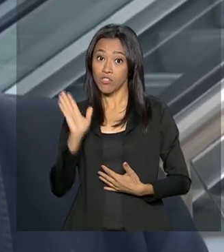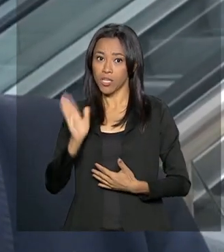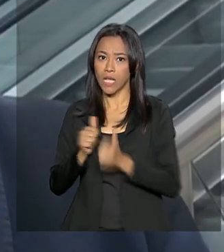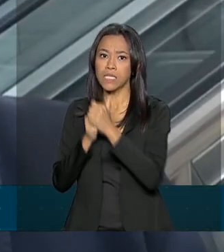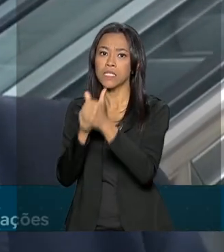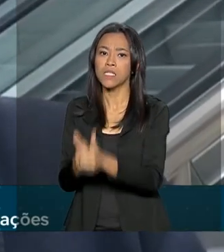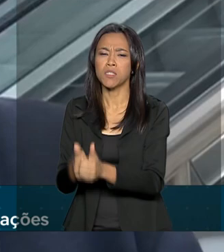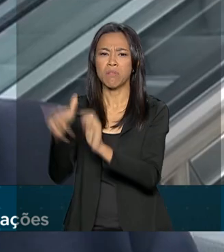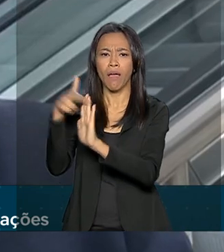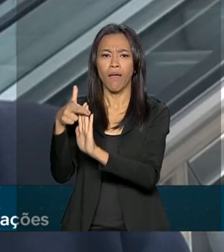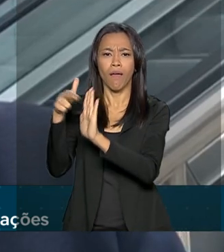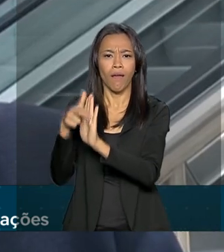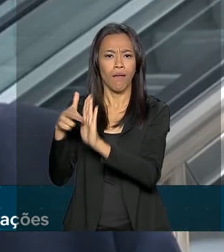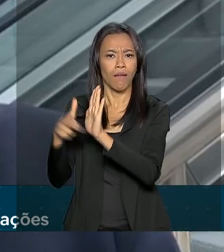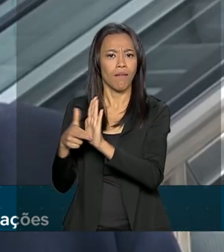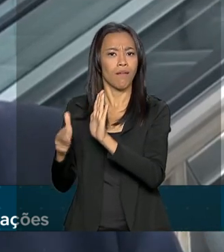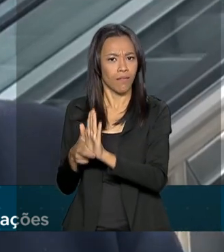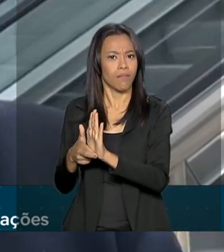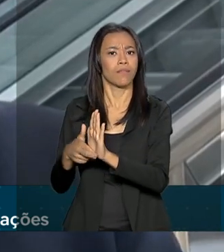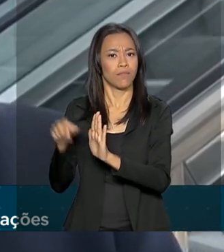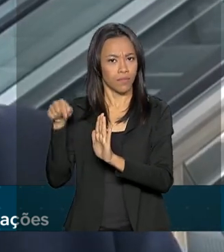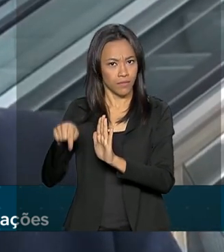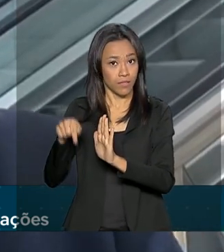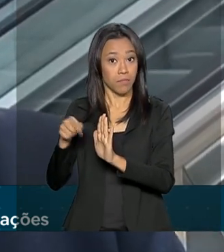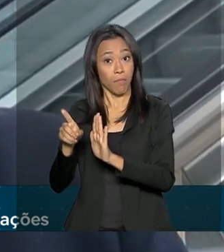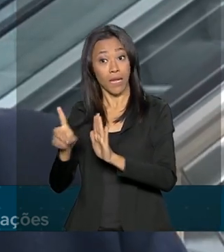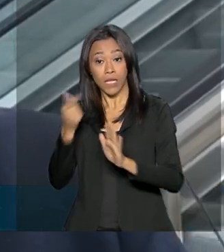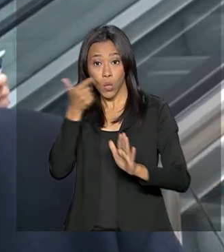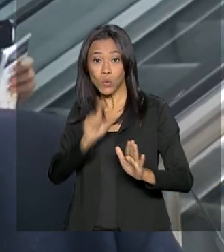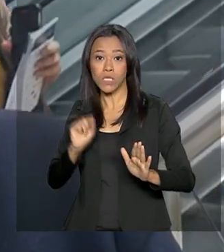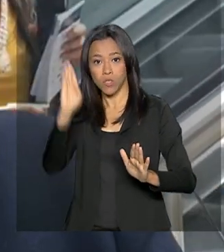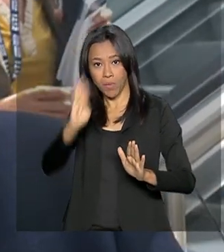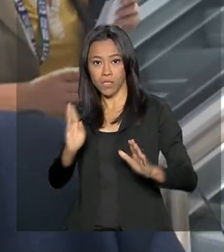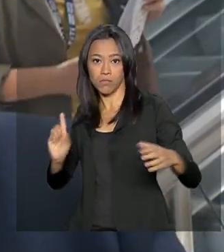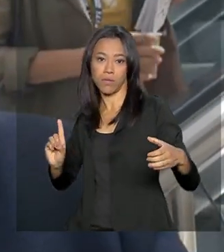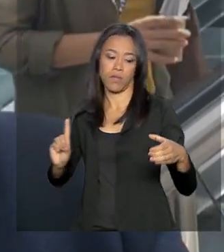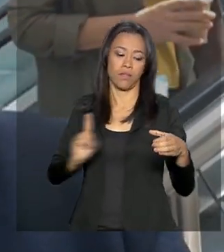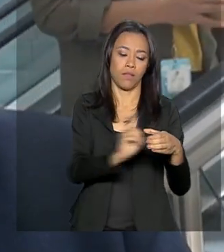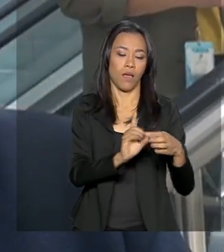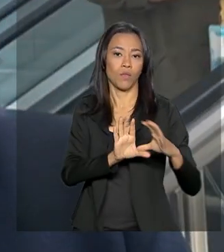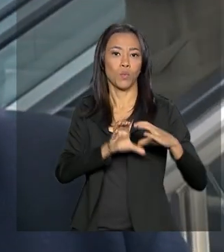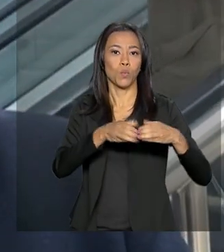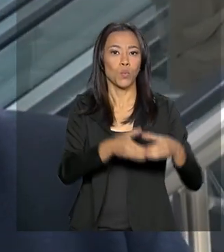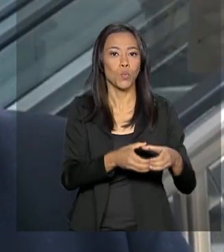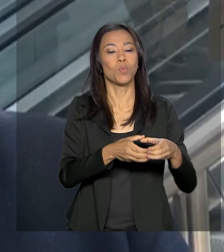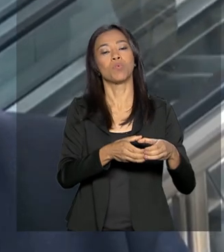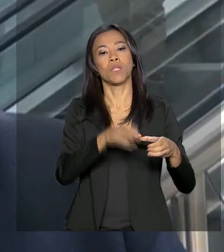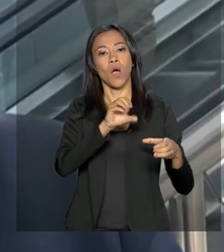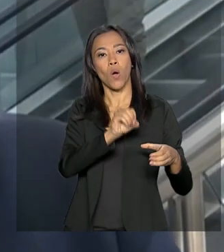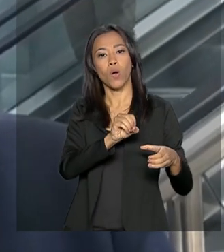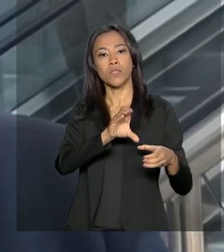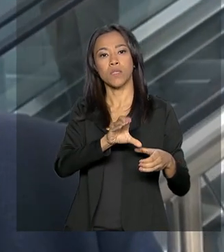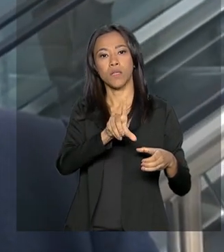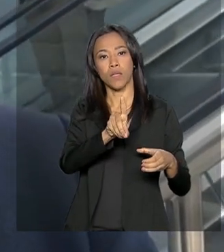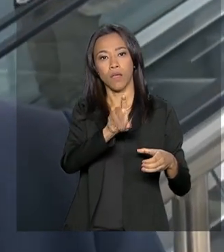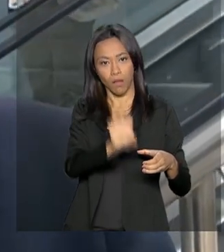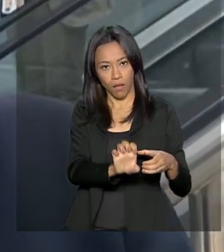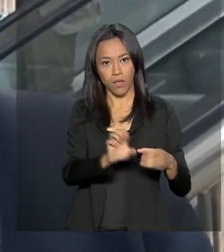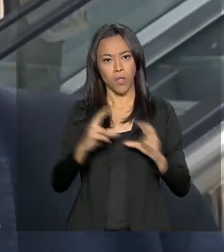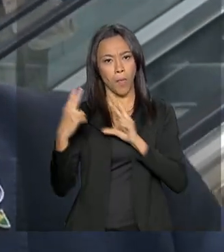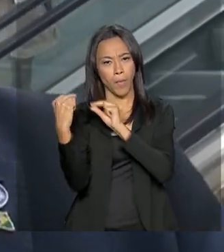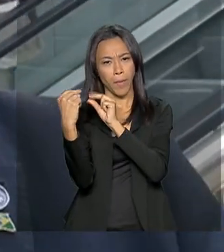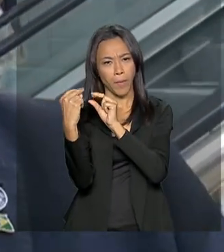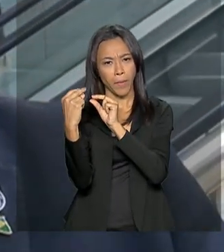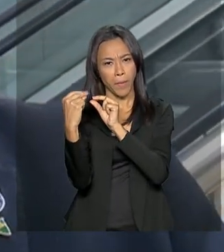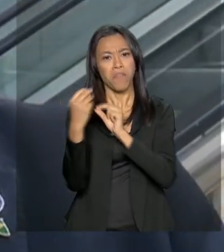uma série de providências necessárias para o seu ingresso na OCDE. A conversa do presidente Bolsonaro com o presidente Trump foi